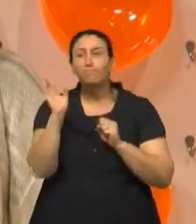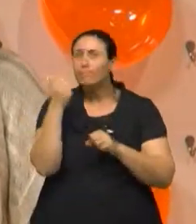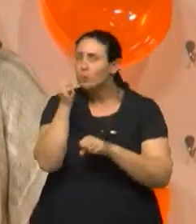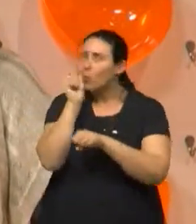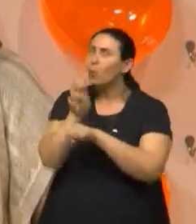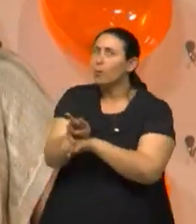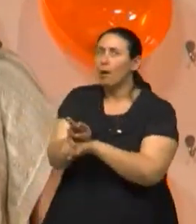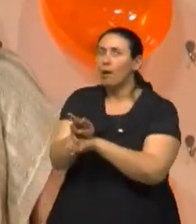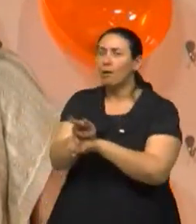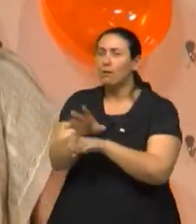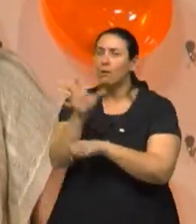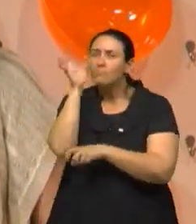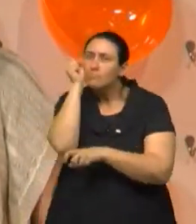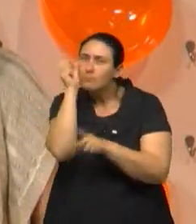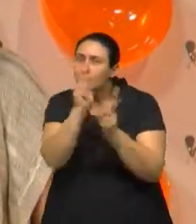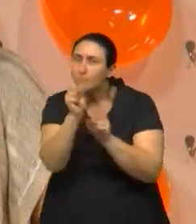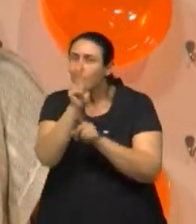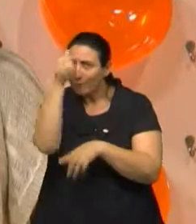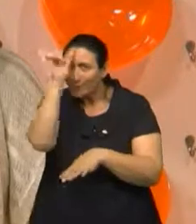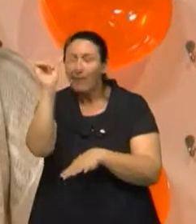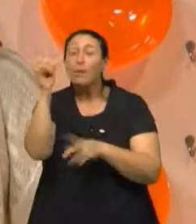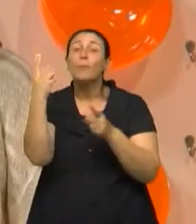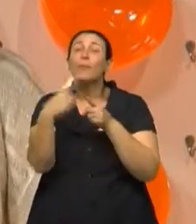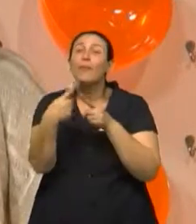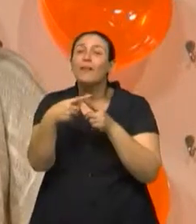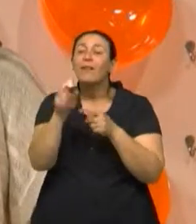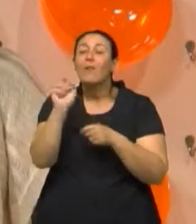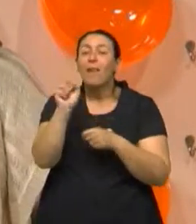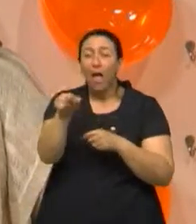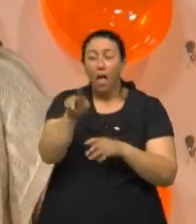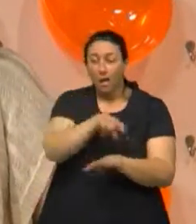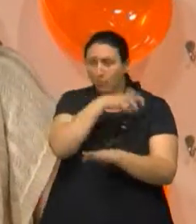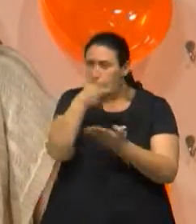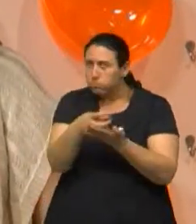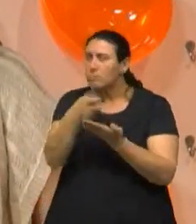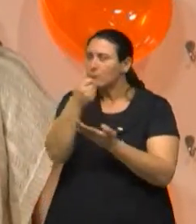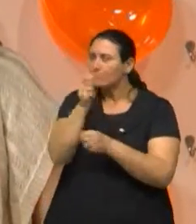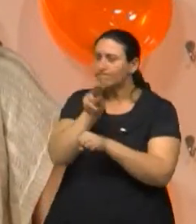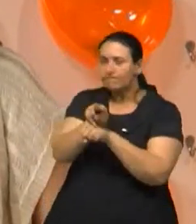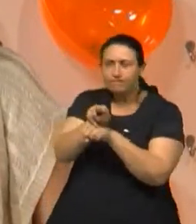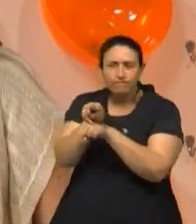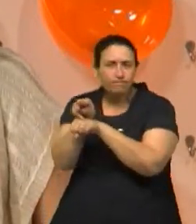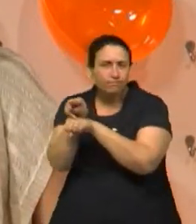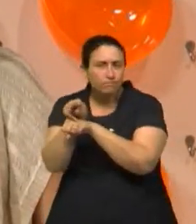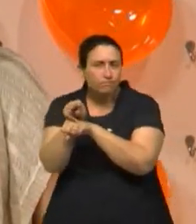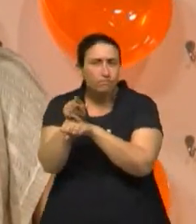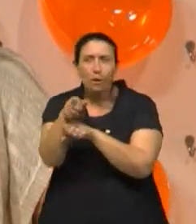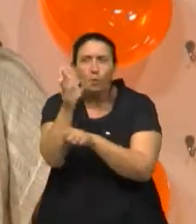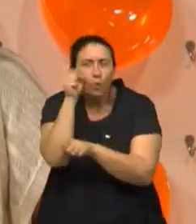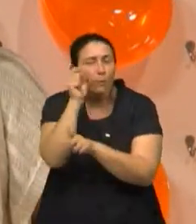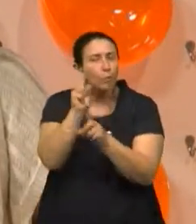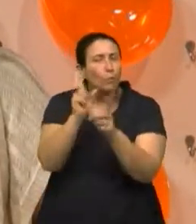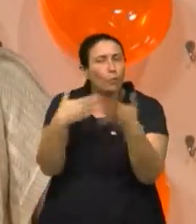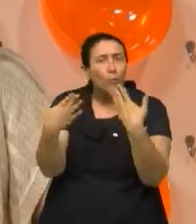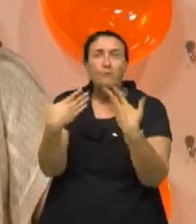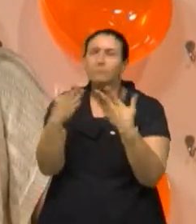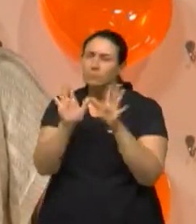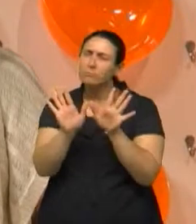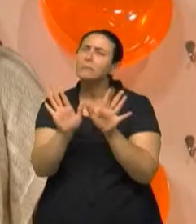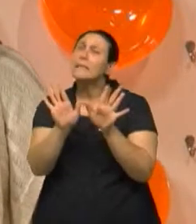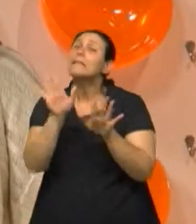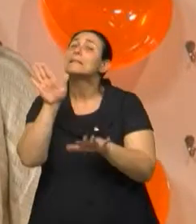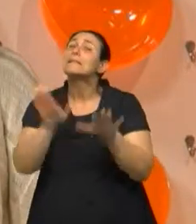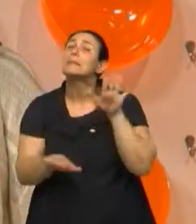observada, principalmente nas primeiras horas após a batida. Ah, ok. Então, essa questão de dormir ou não dormir, tudo